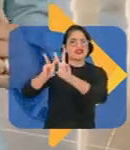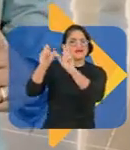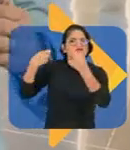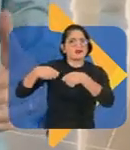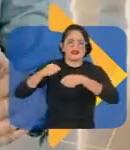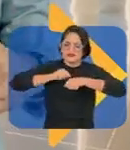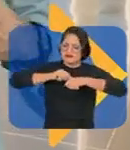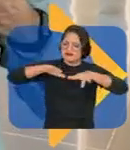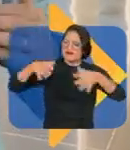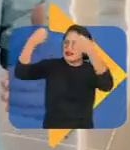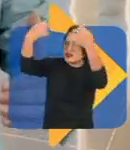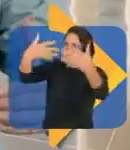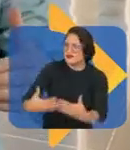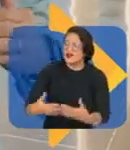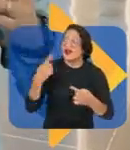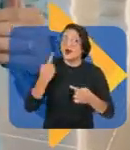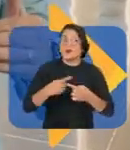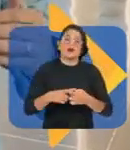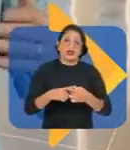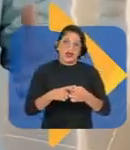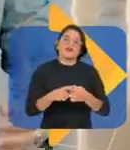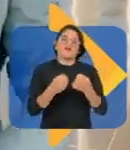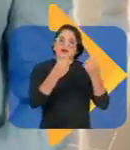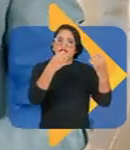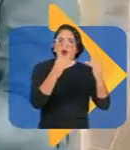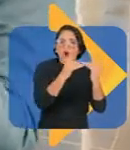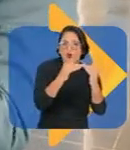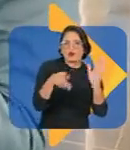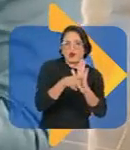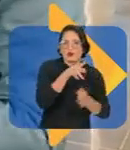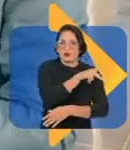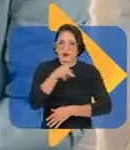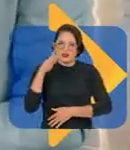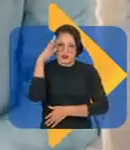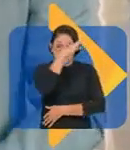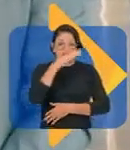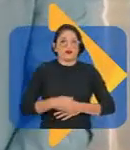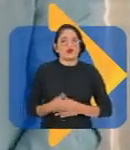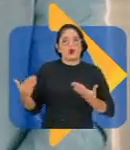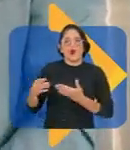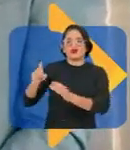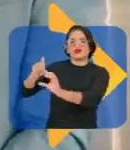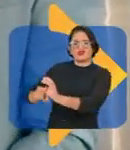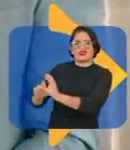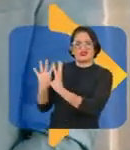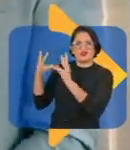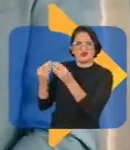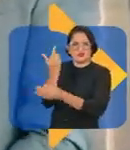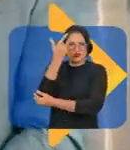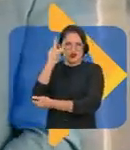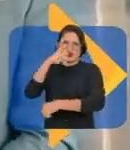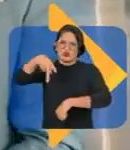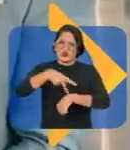tema precisa ser trabalhado e destravado. E nós estamos falando com o nosso presidente sobre isso. Hoje somos dependentes e